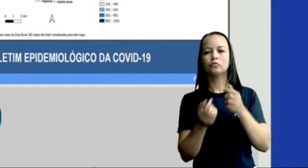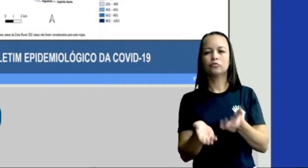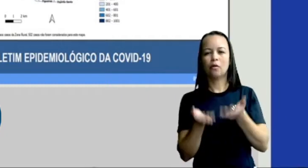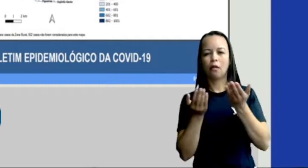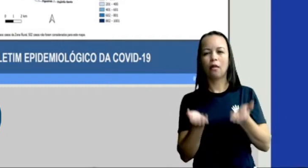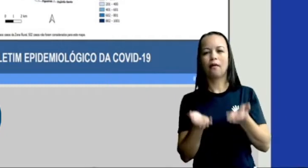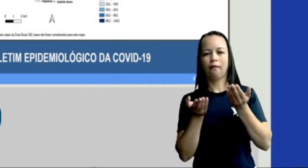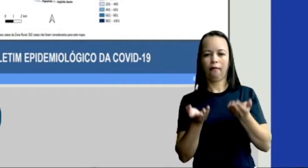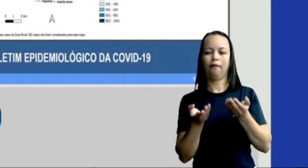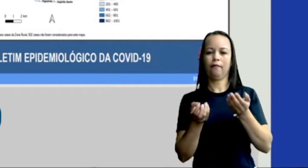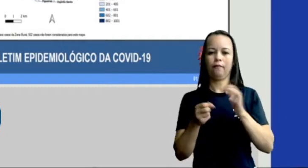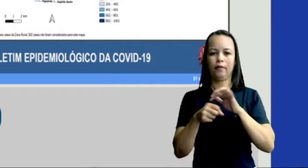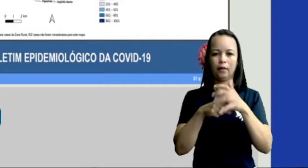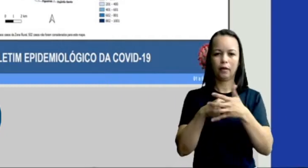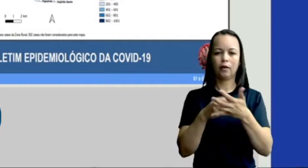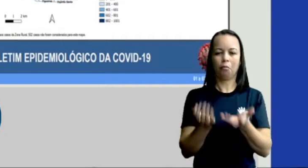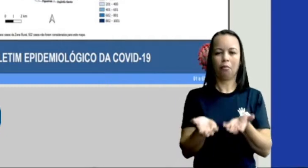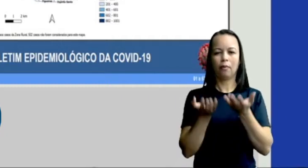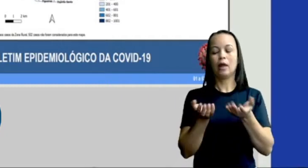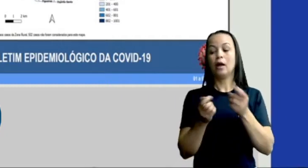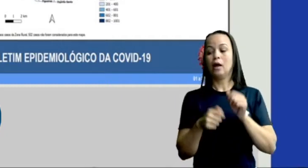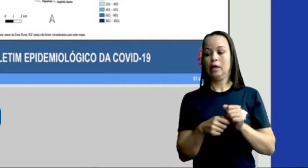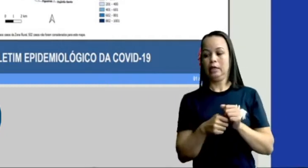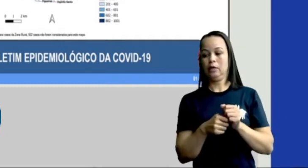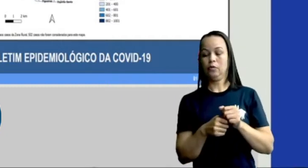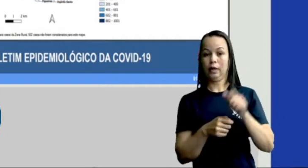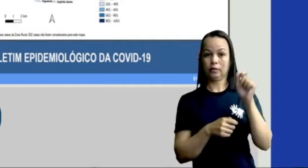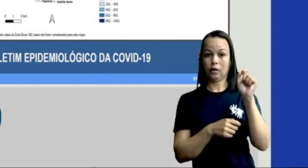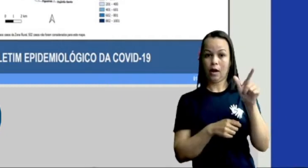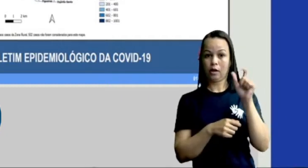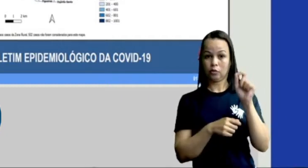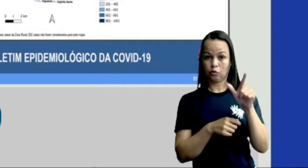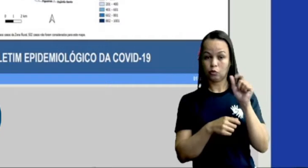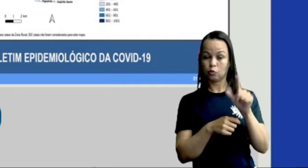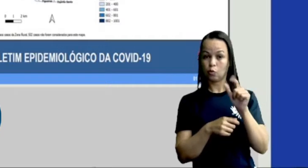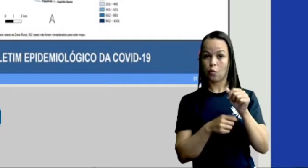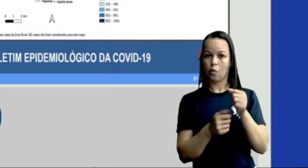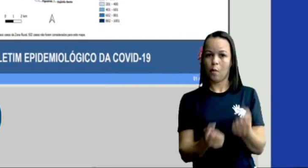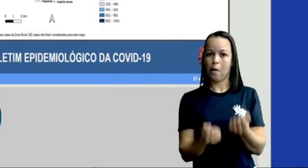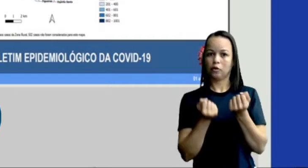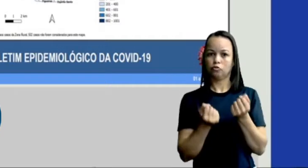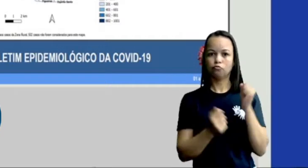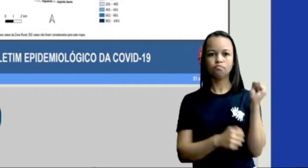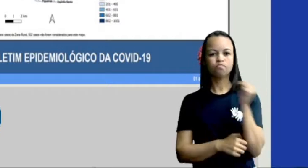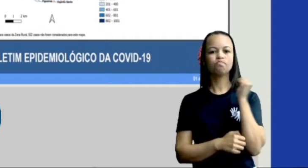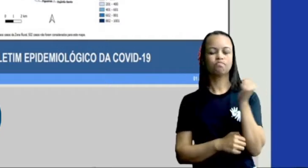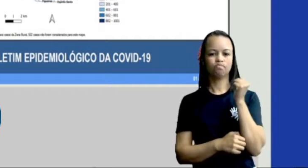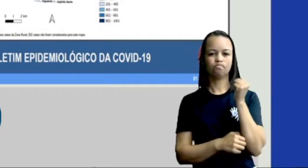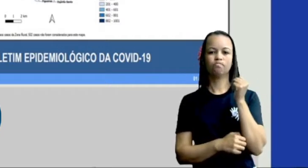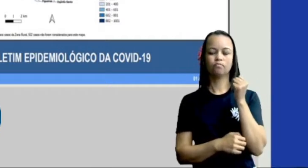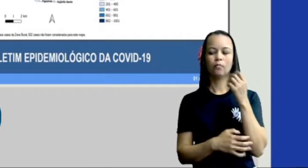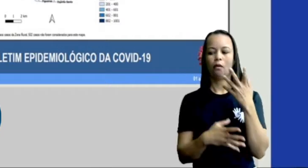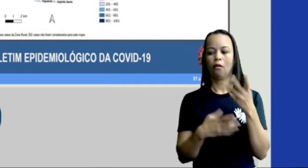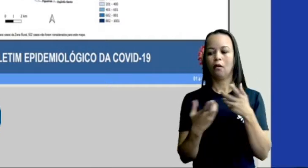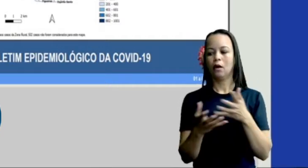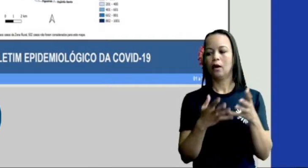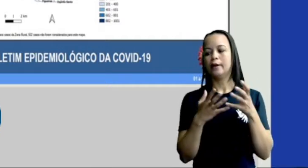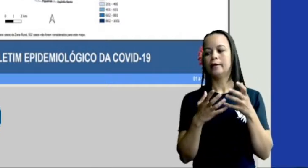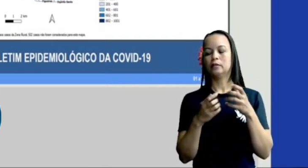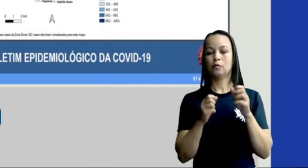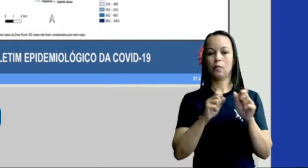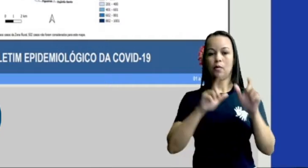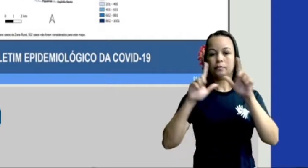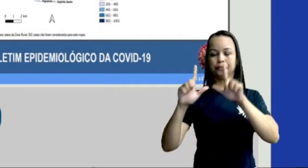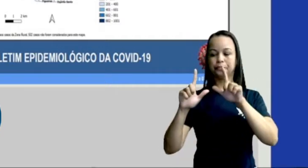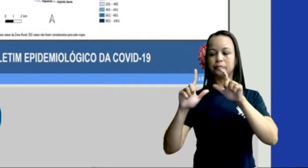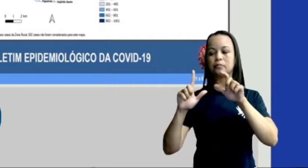e a parte azul são os casos mais graves. E ao lado, a gente pode ver aí no mapa, um panorama,